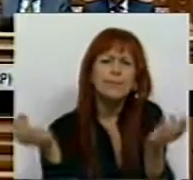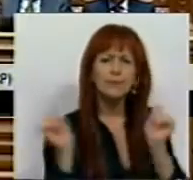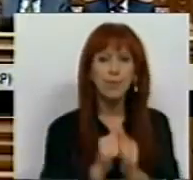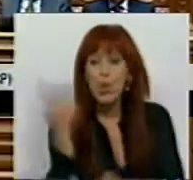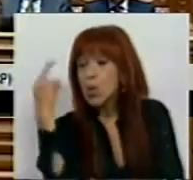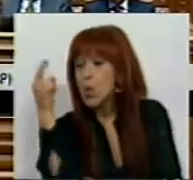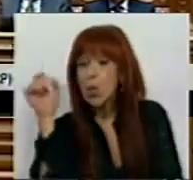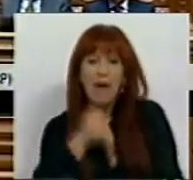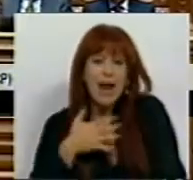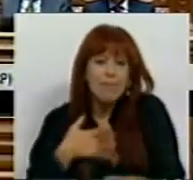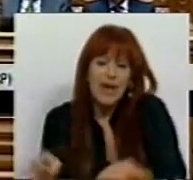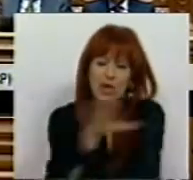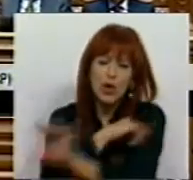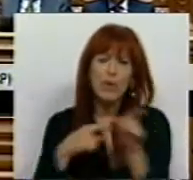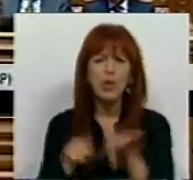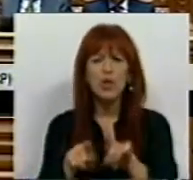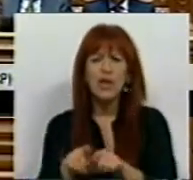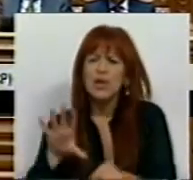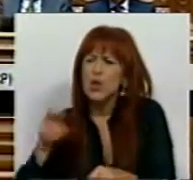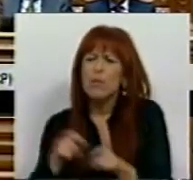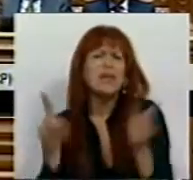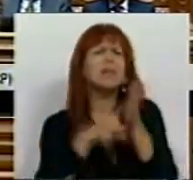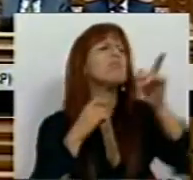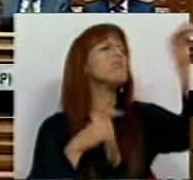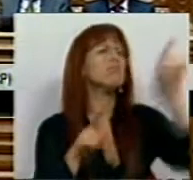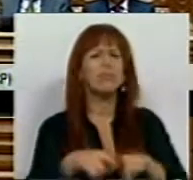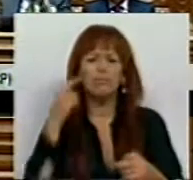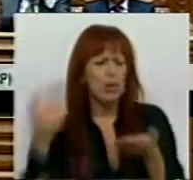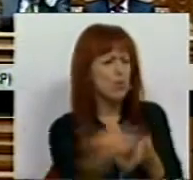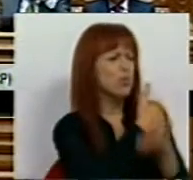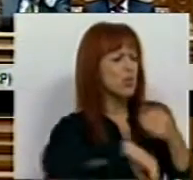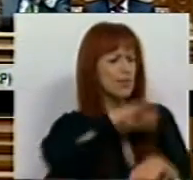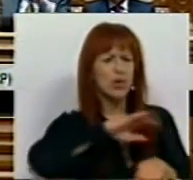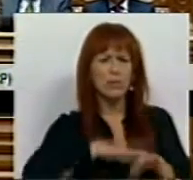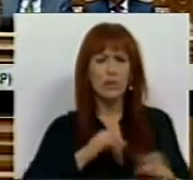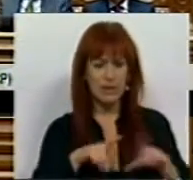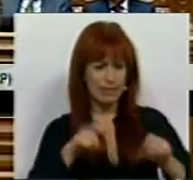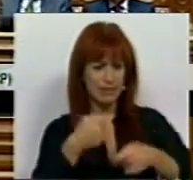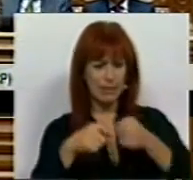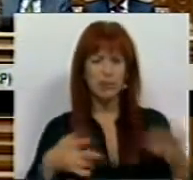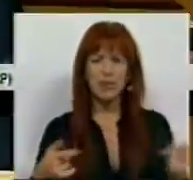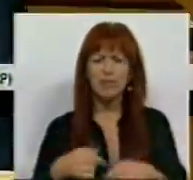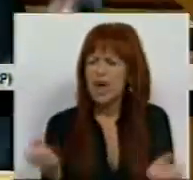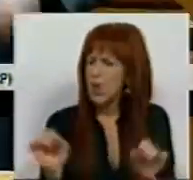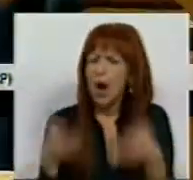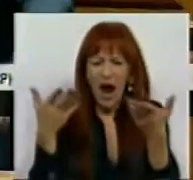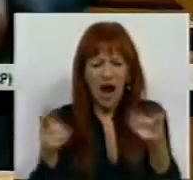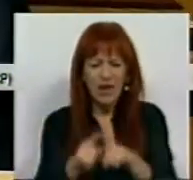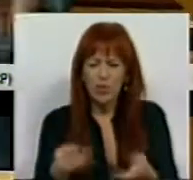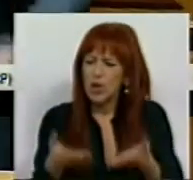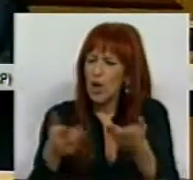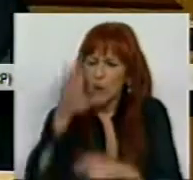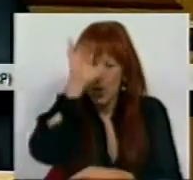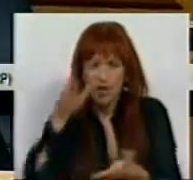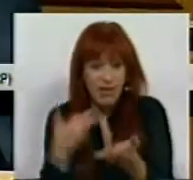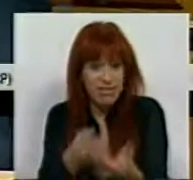Uma empresa europeia ou de um país americano que dê lucro com as receitas dos bilhetes e que não tenha aqui uma contribuição